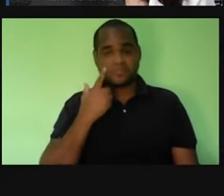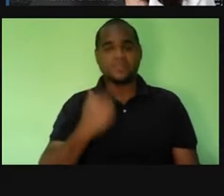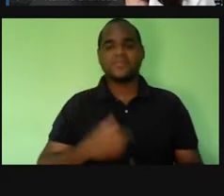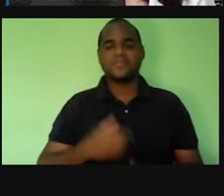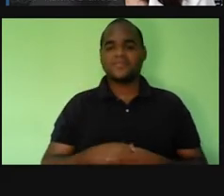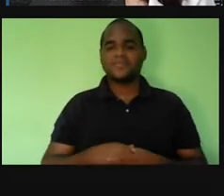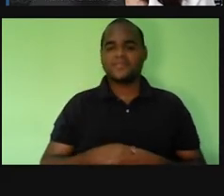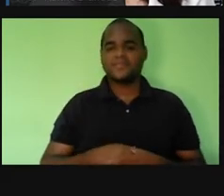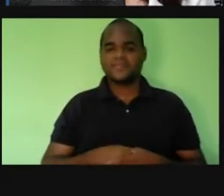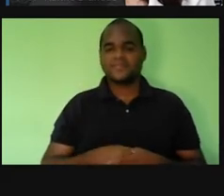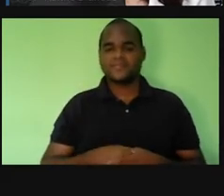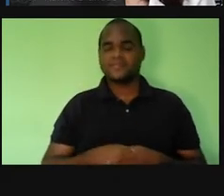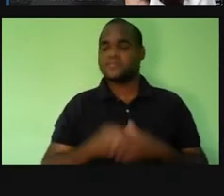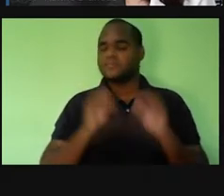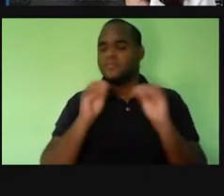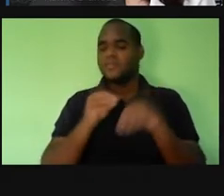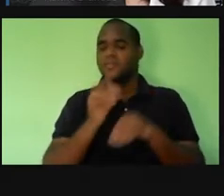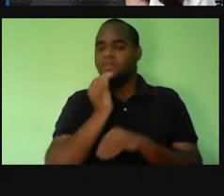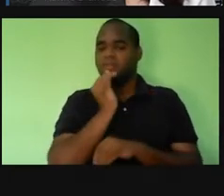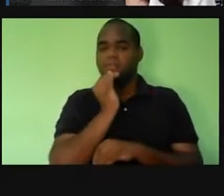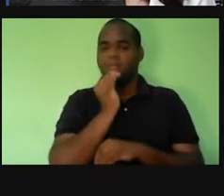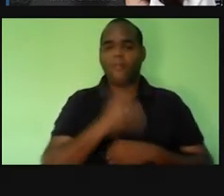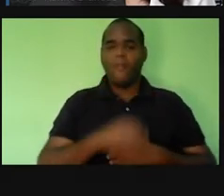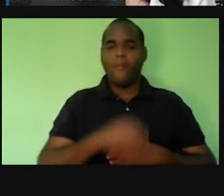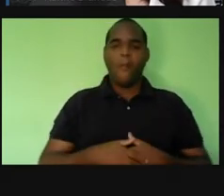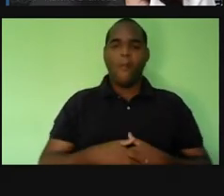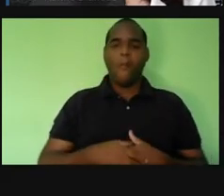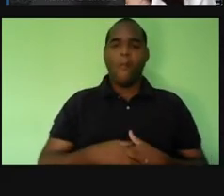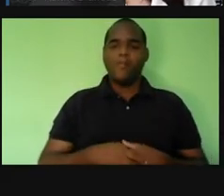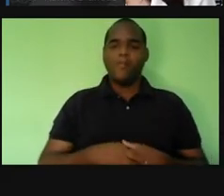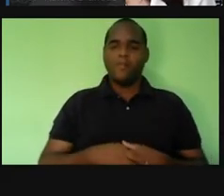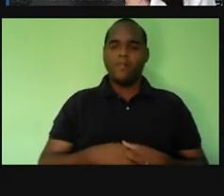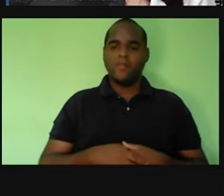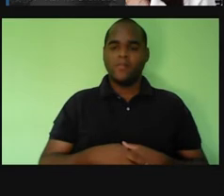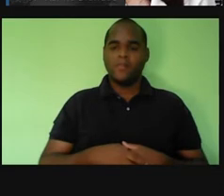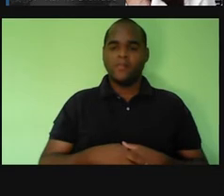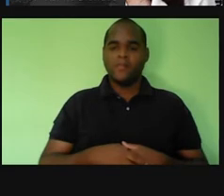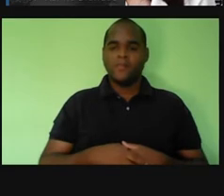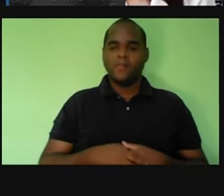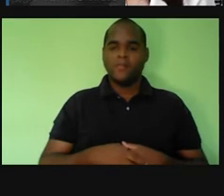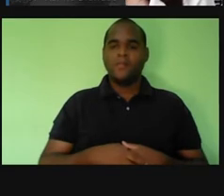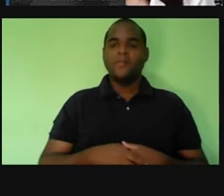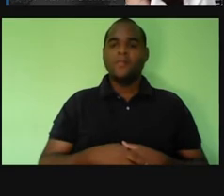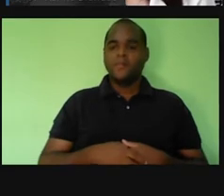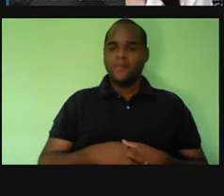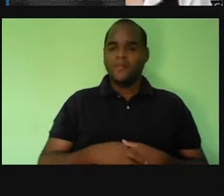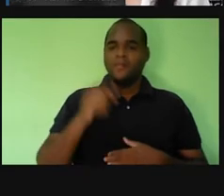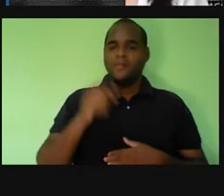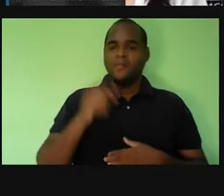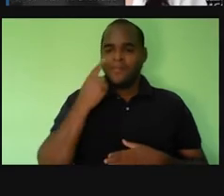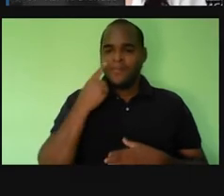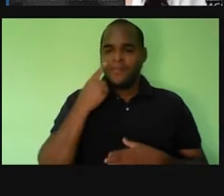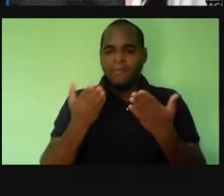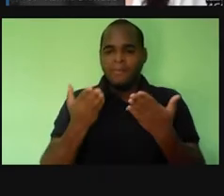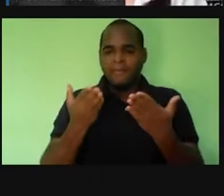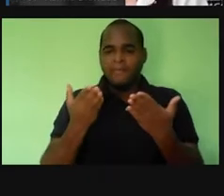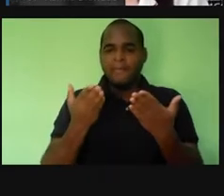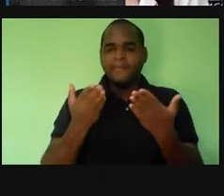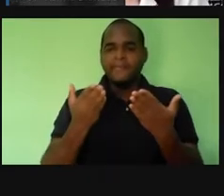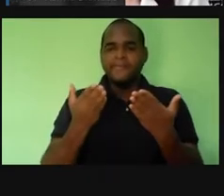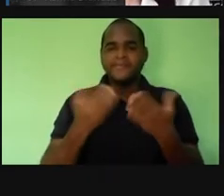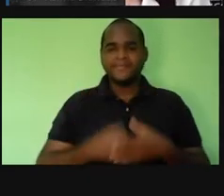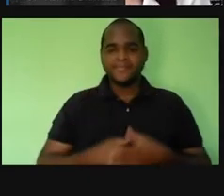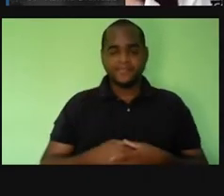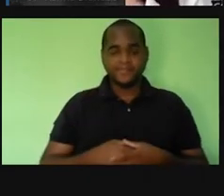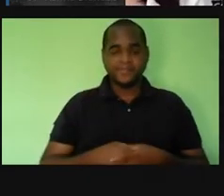gente, por exemplo, coloca aqui um cuspe. Um cuspe vai ser, tá dentro aqui da